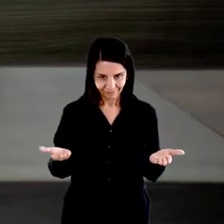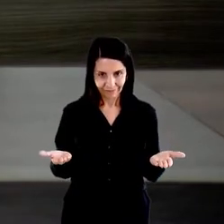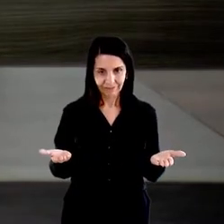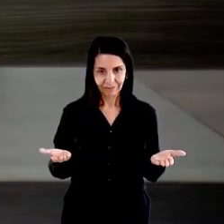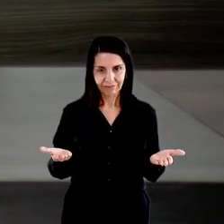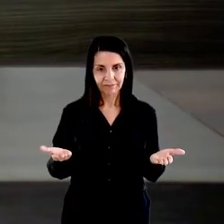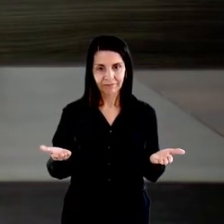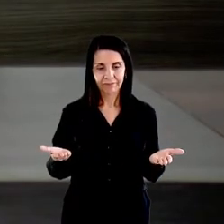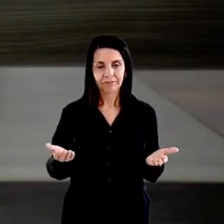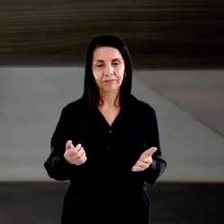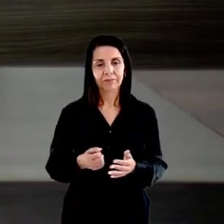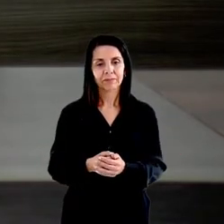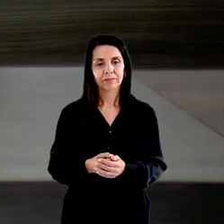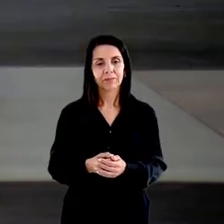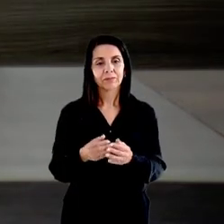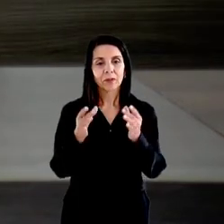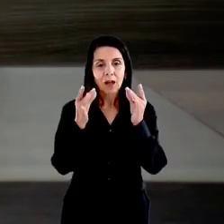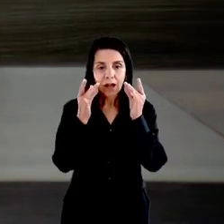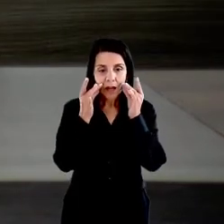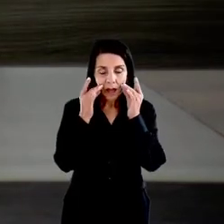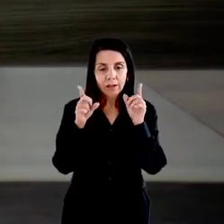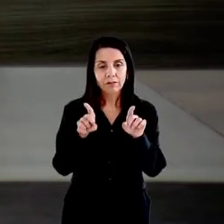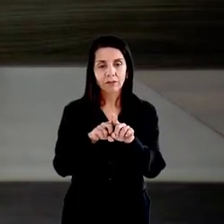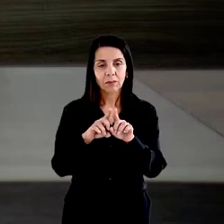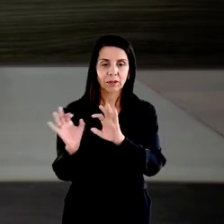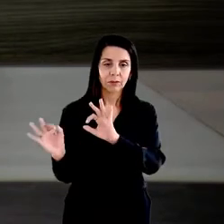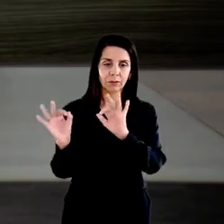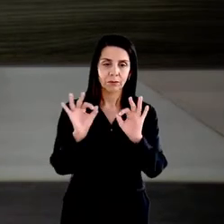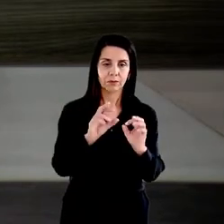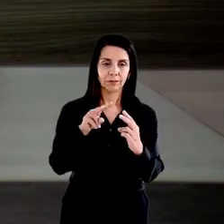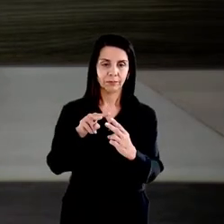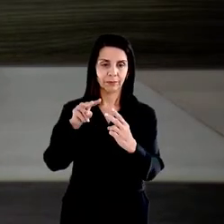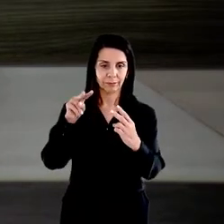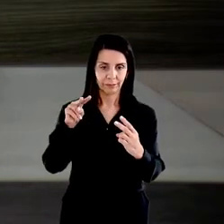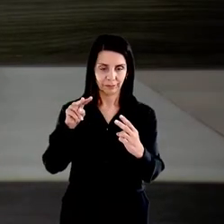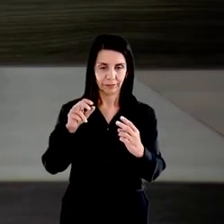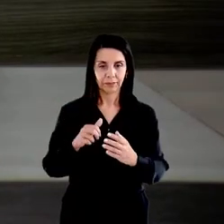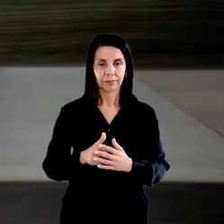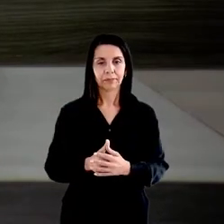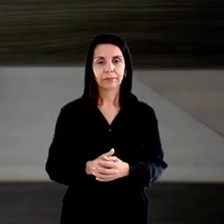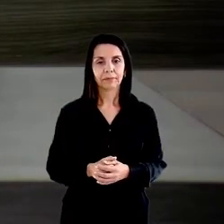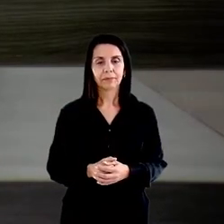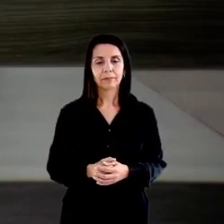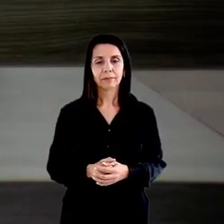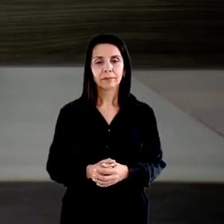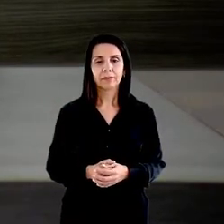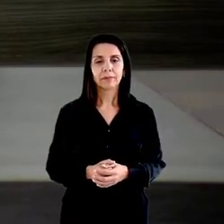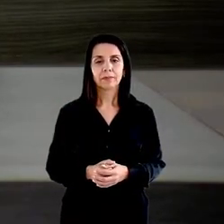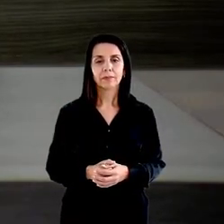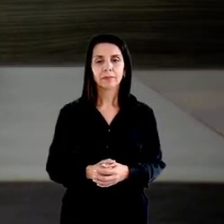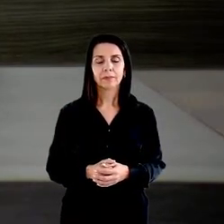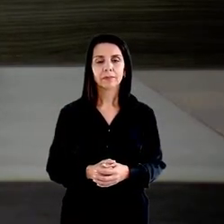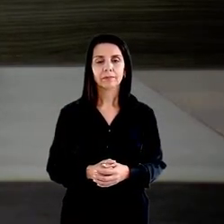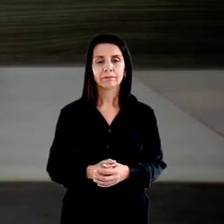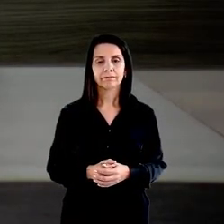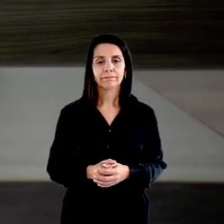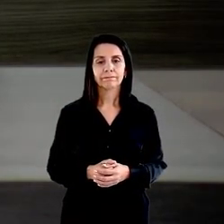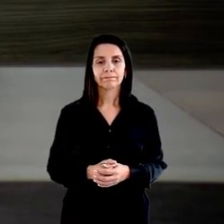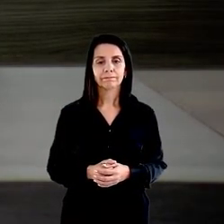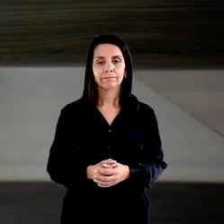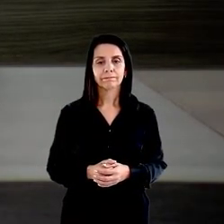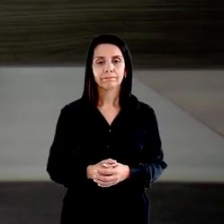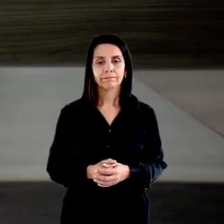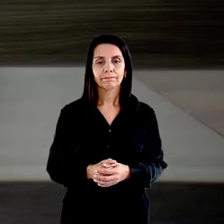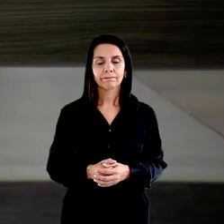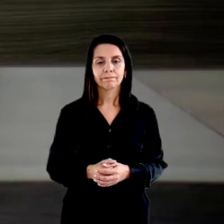presencialmente e virtualmente esta sessão. Eu, na verdade, sou promotor em